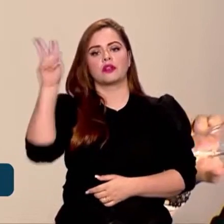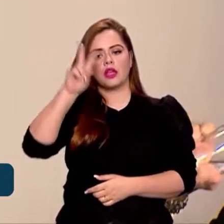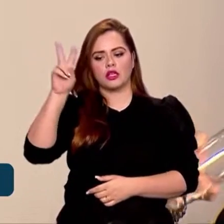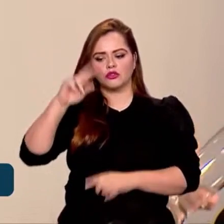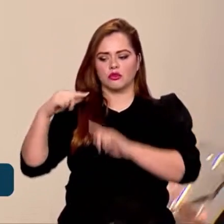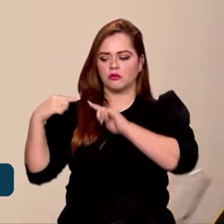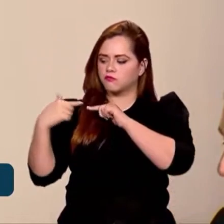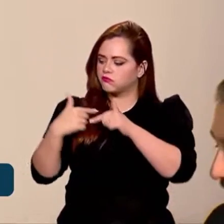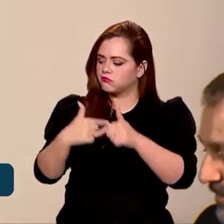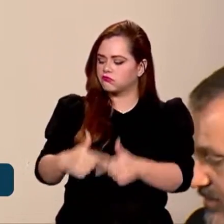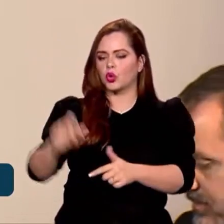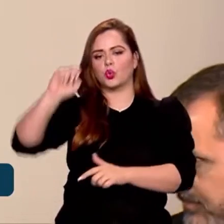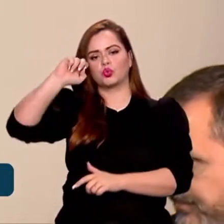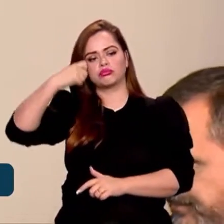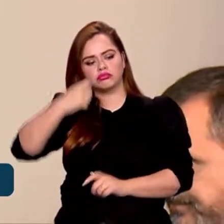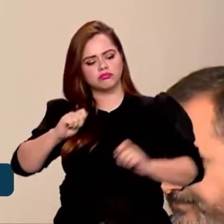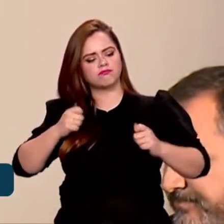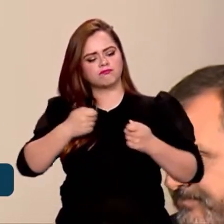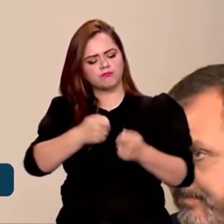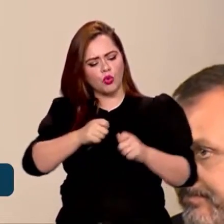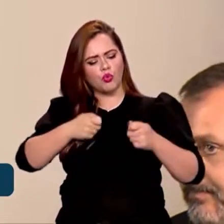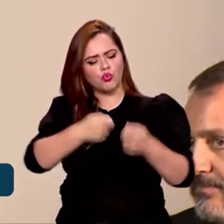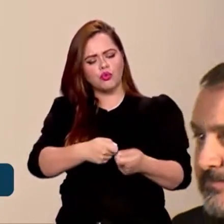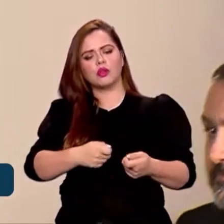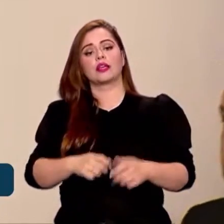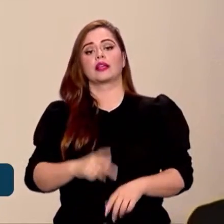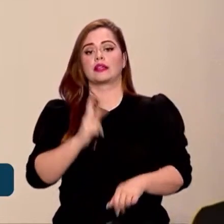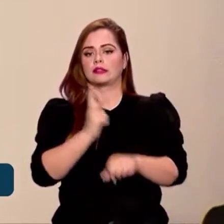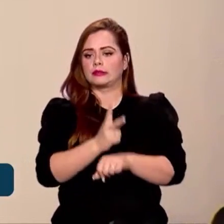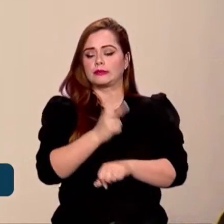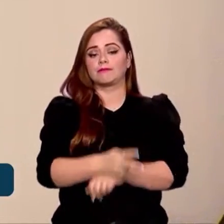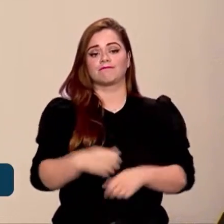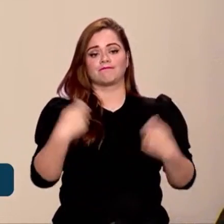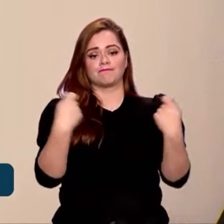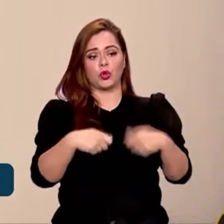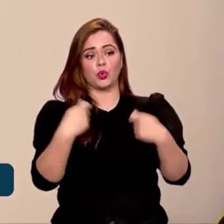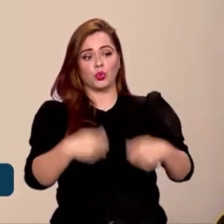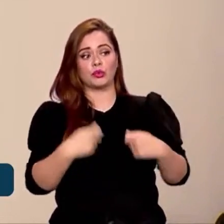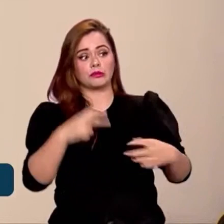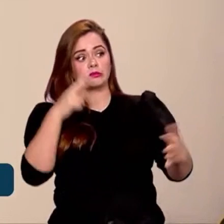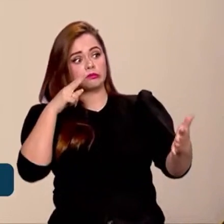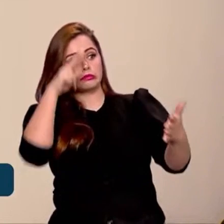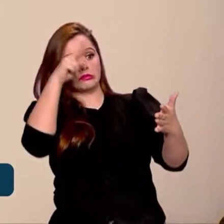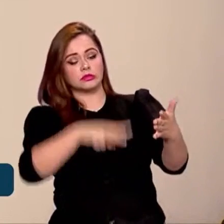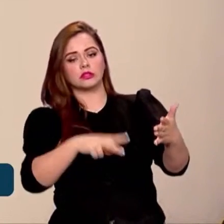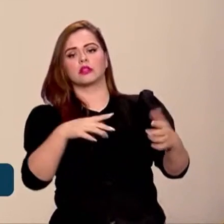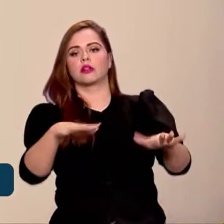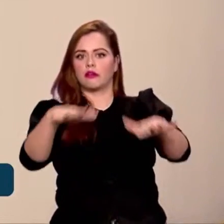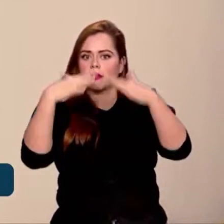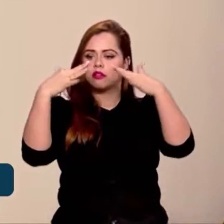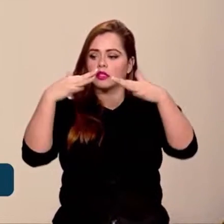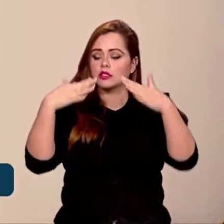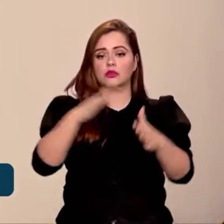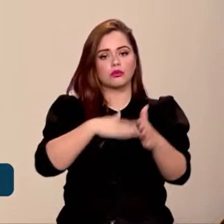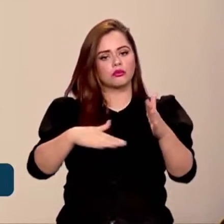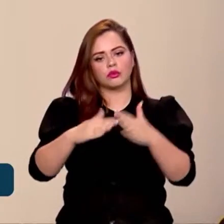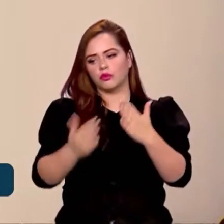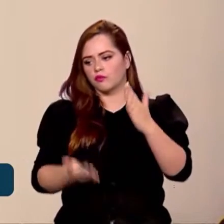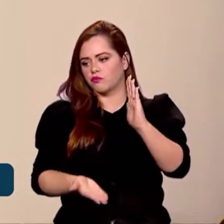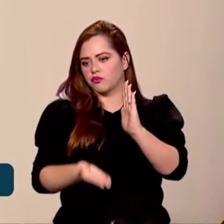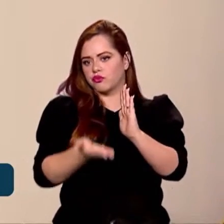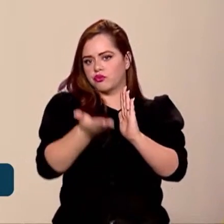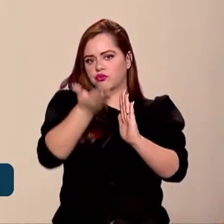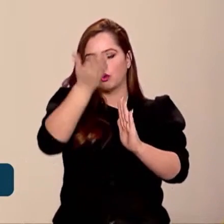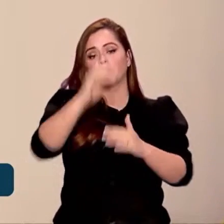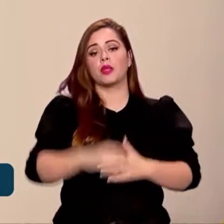da resistência, da luta, é uma história que precisa ter muito mais visibilidade e muito mais atenção em todos os níveis. E o